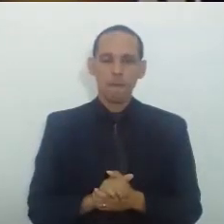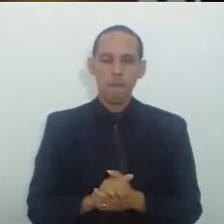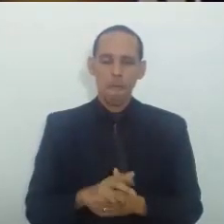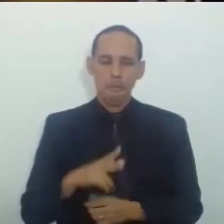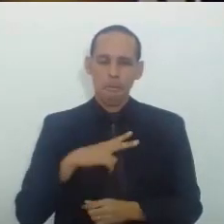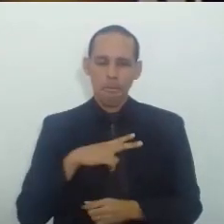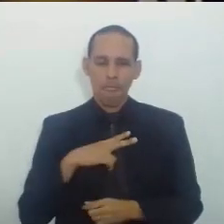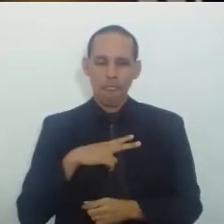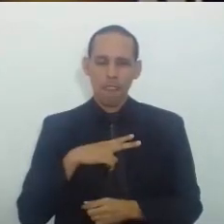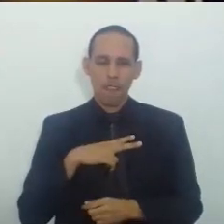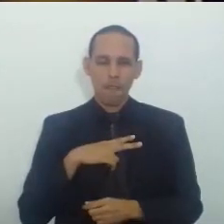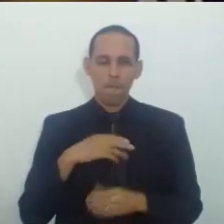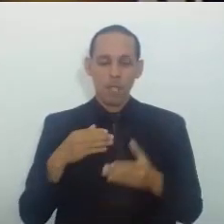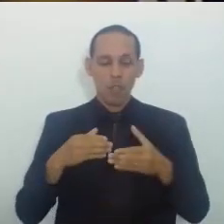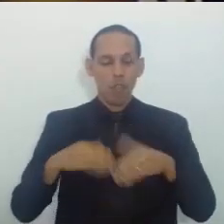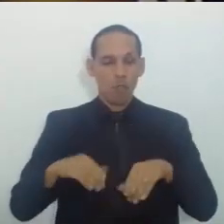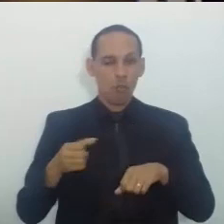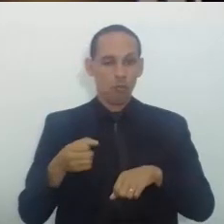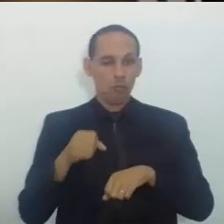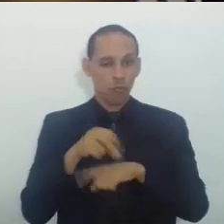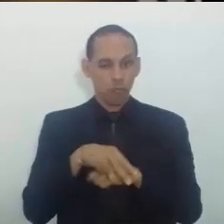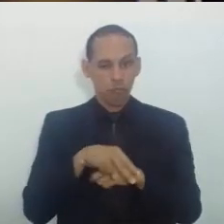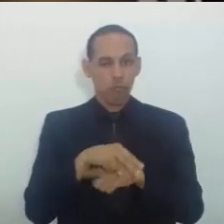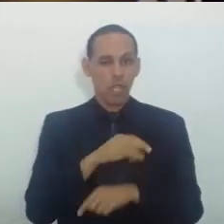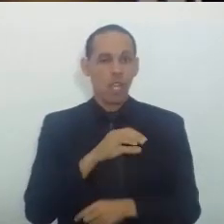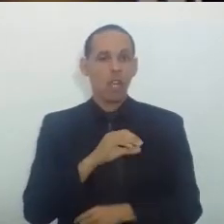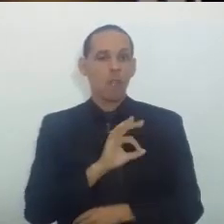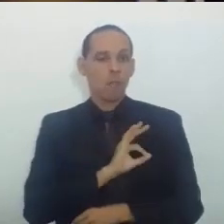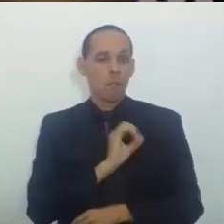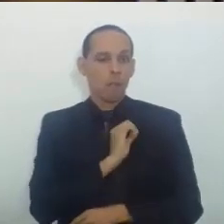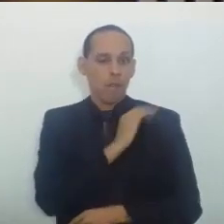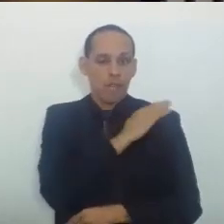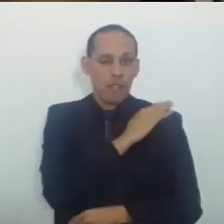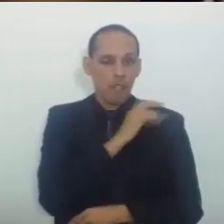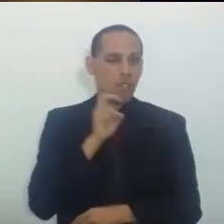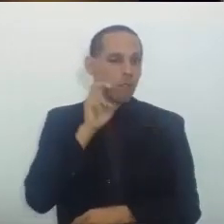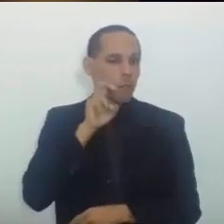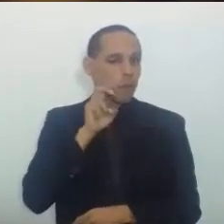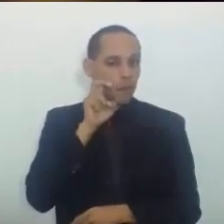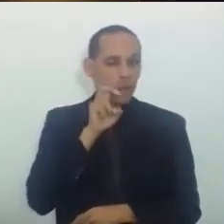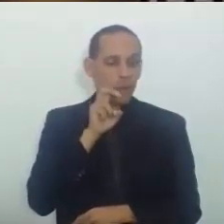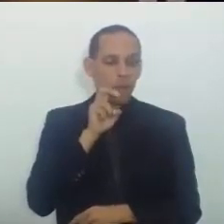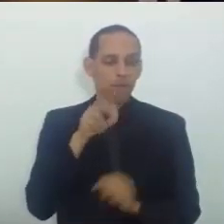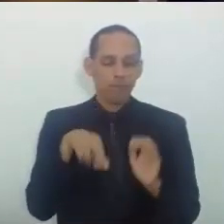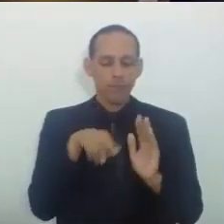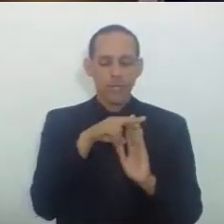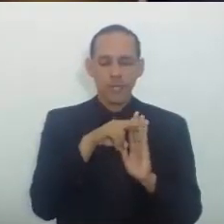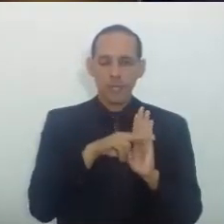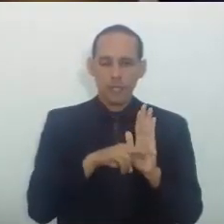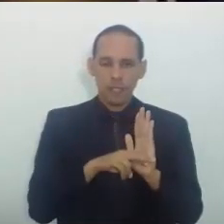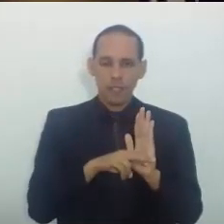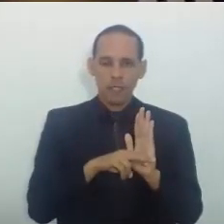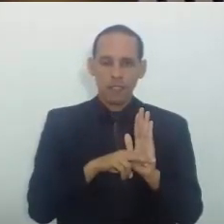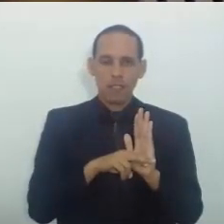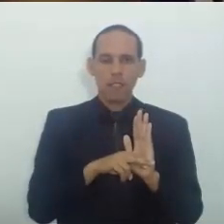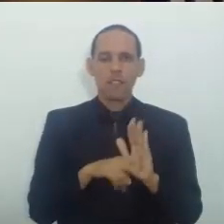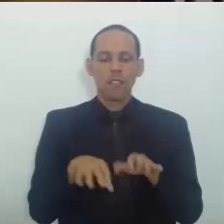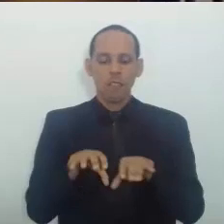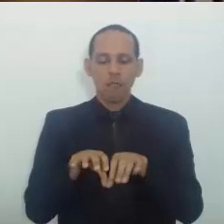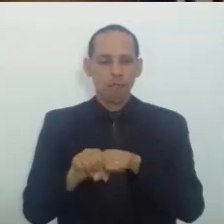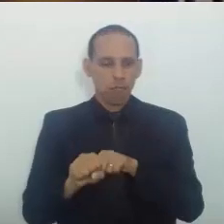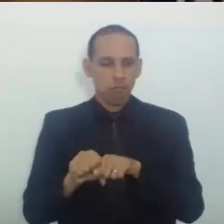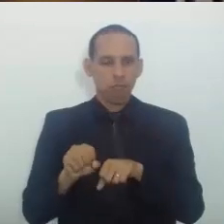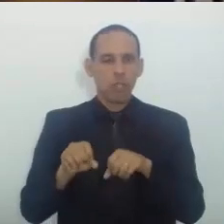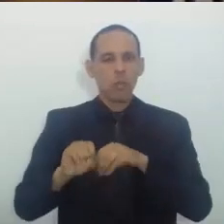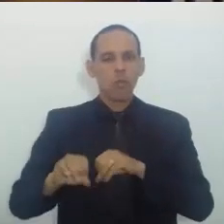Dos concursos Para ingressos Na polícia militar Do estado Rio Grande do Norte O requisito Da escolaridade De graduação De nível superior Nos